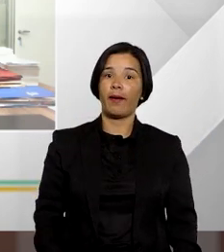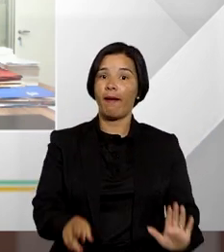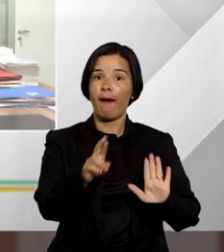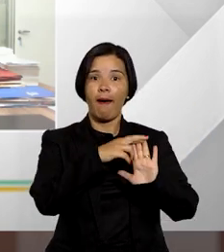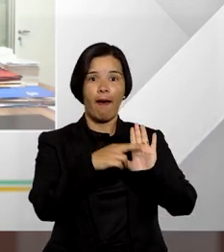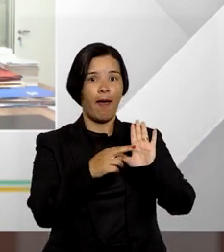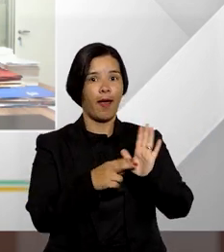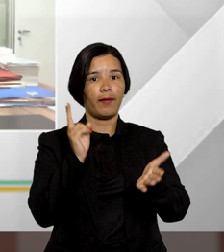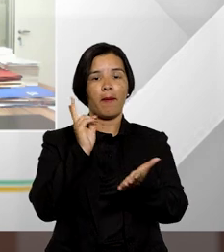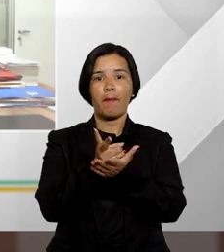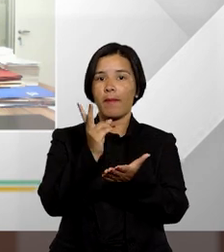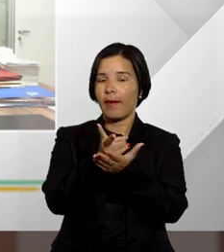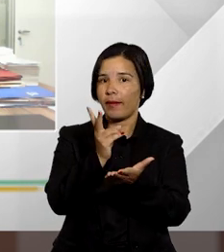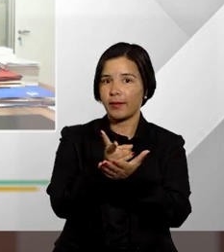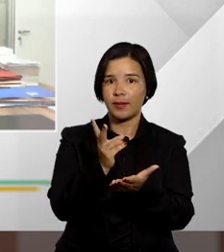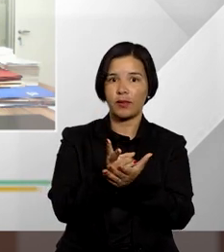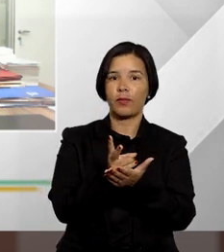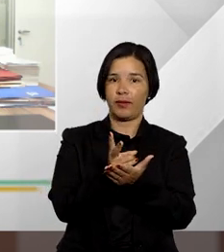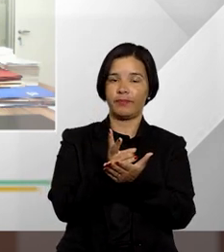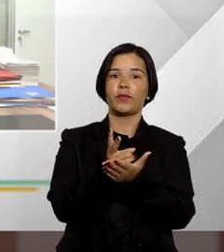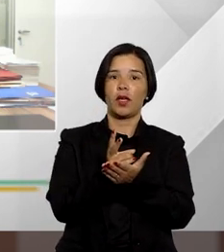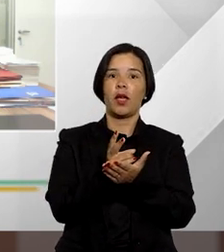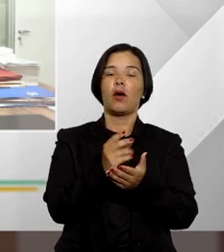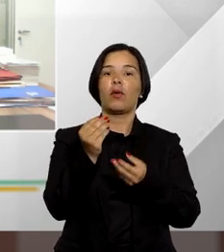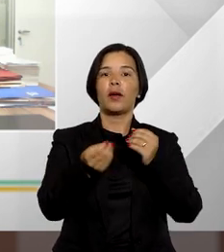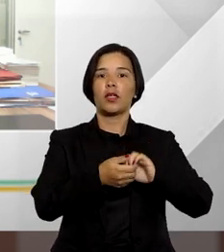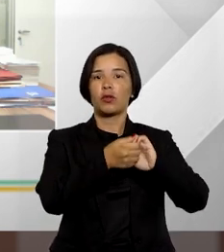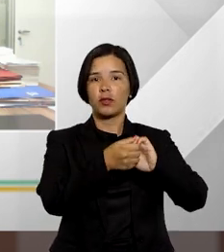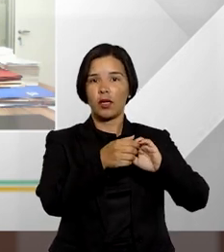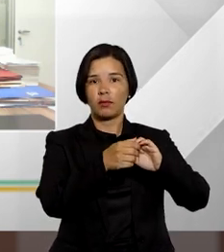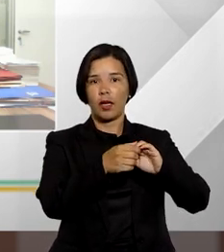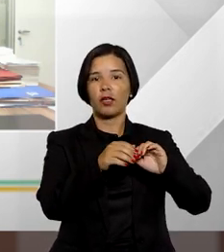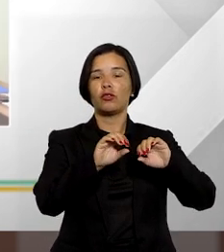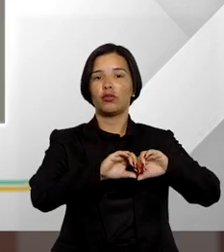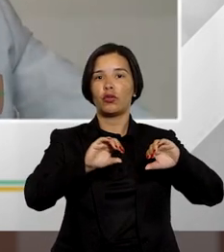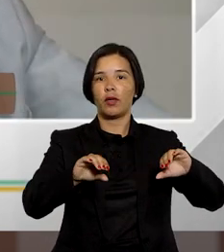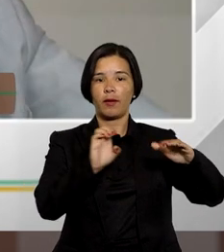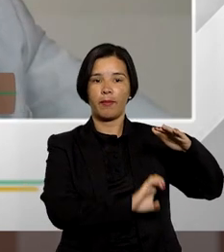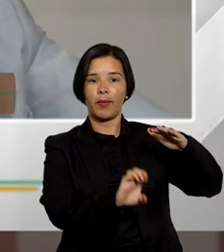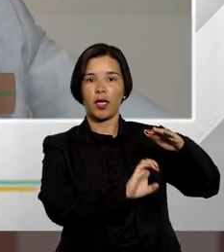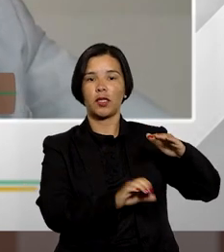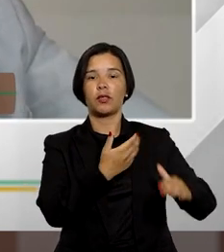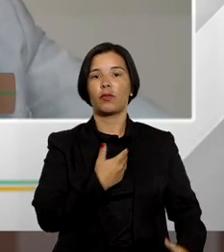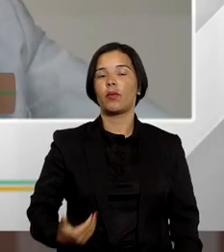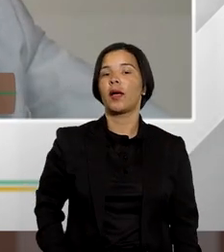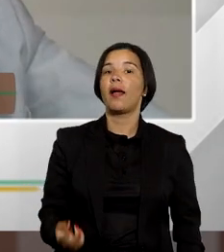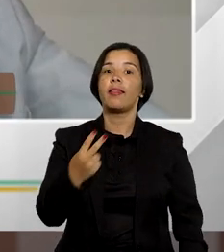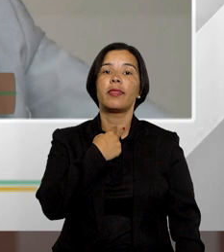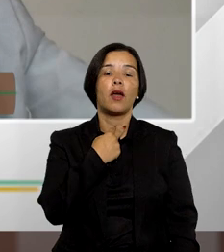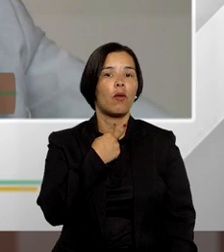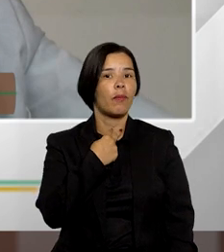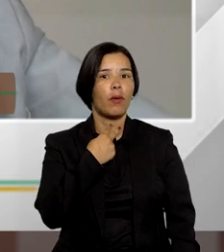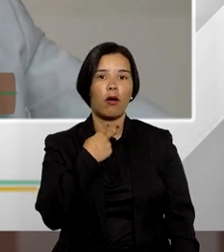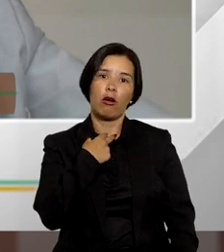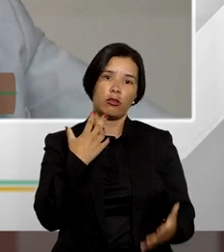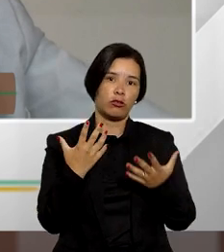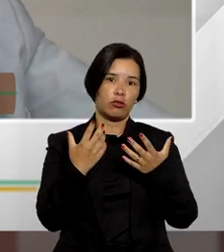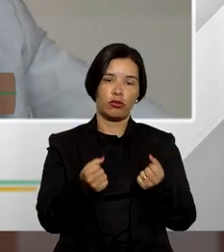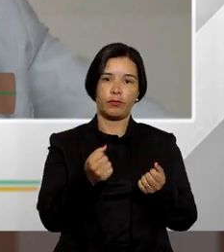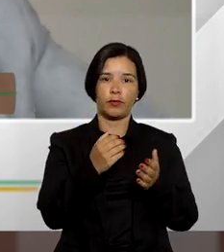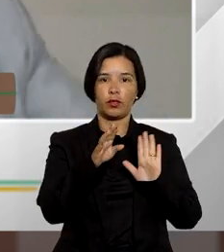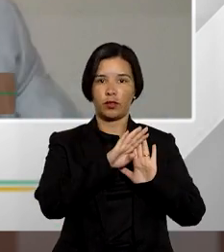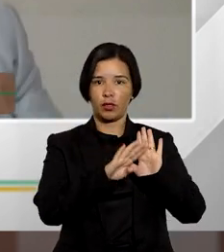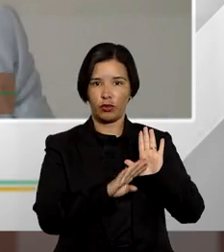regra é a a fazenda a sociedade de economia mista como as empresas públicas elas não podem se favorecer nesse lite